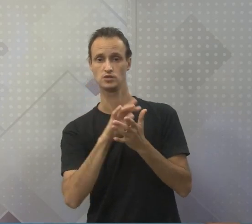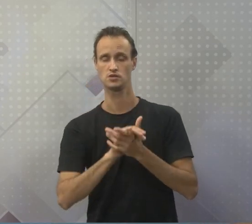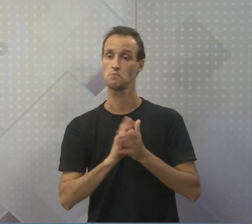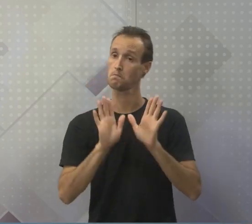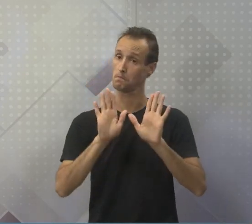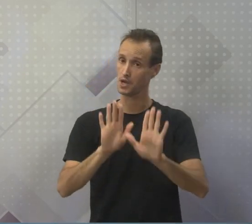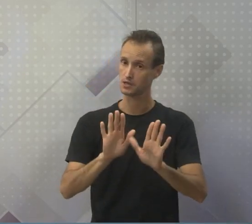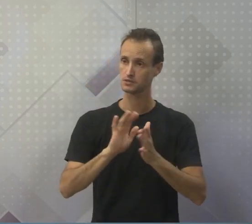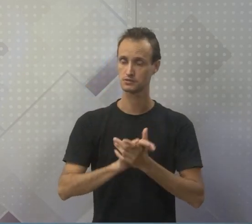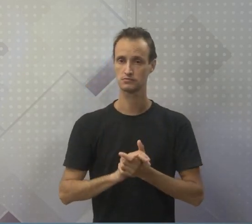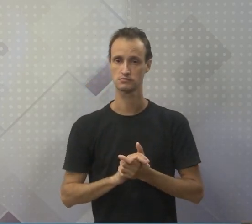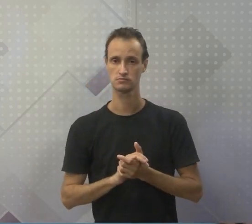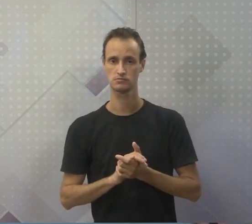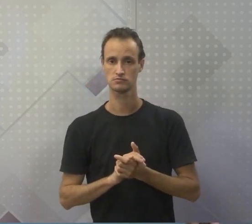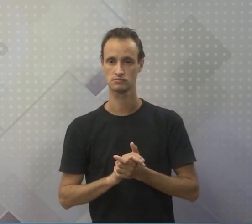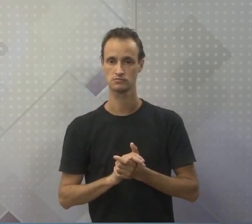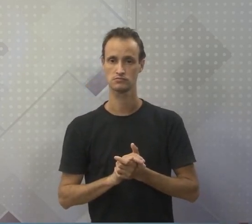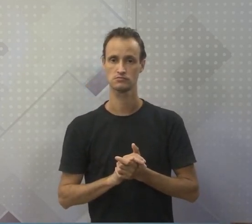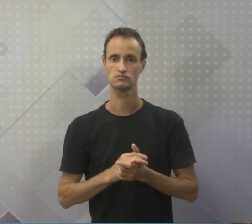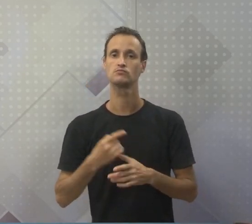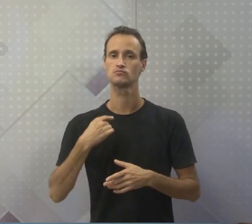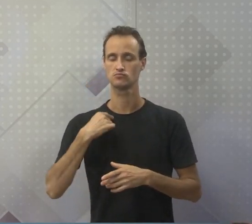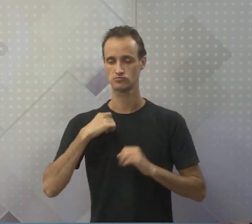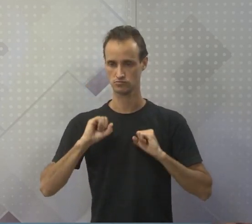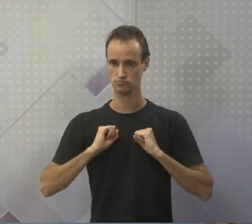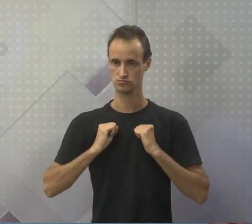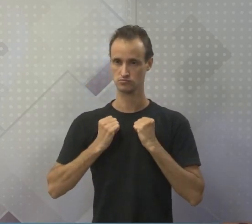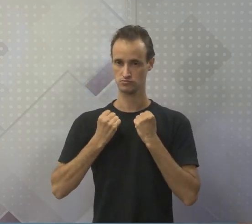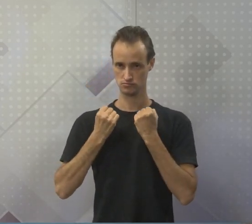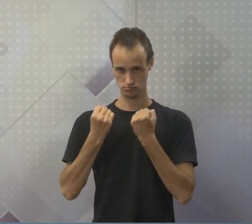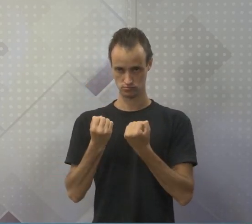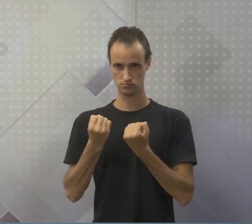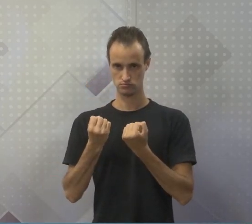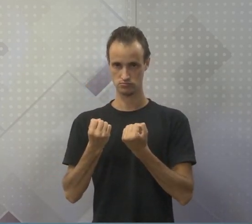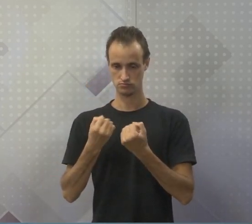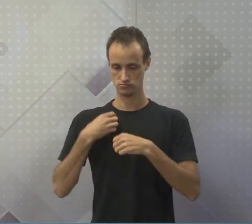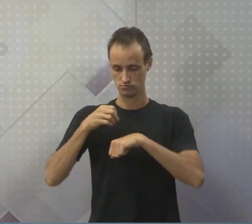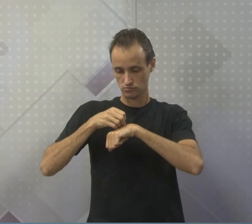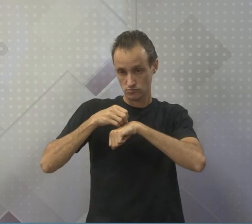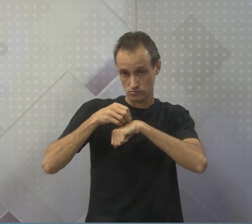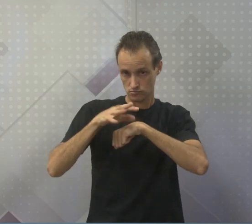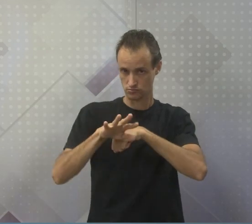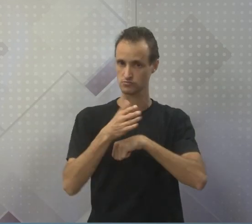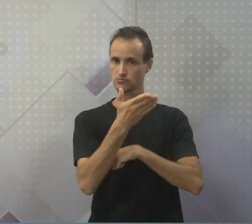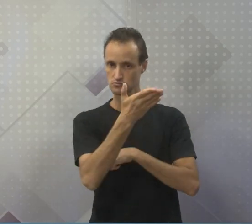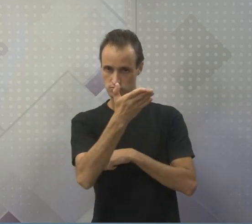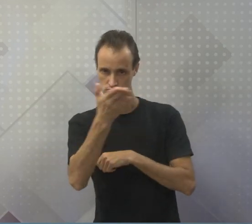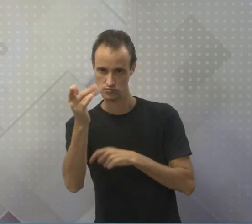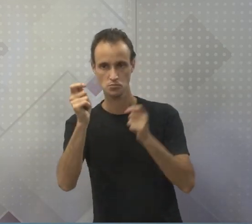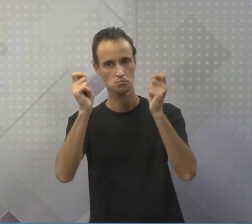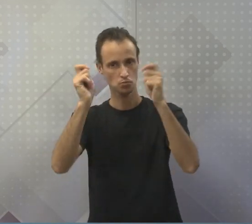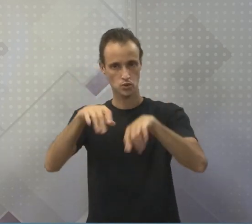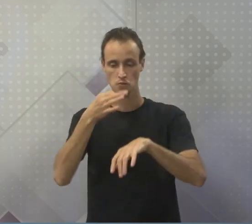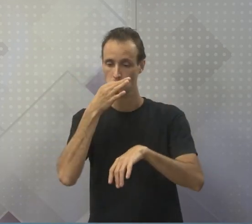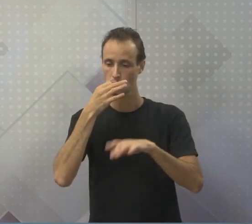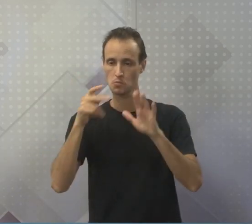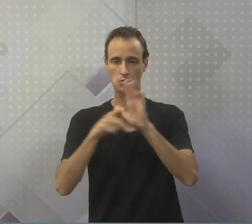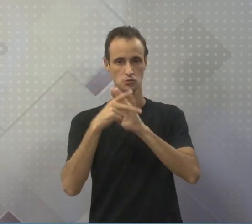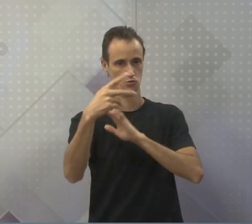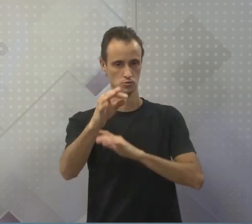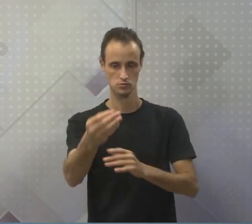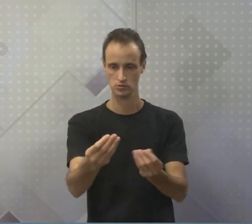Porém, eu darei até minha última gota de sangue para que você seja capaz de dizê-la em público.